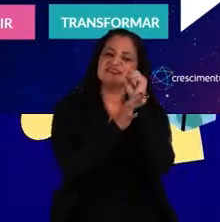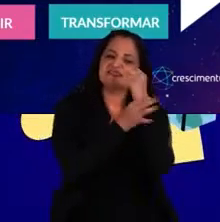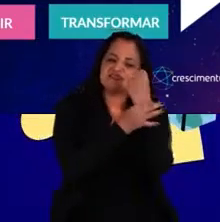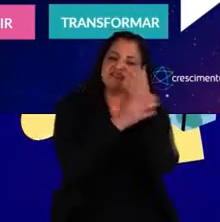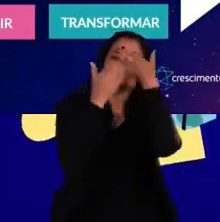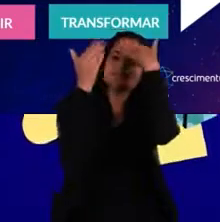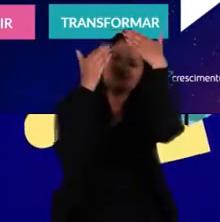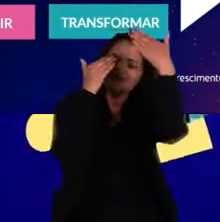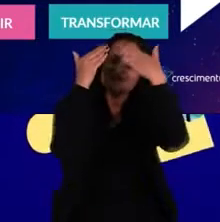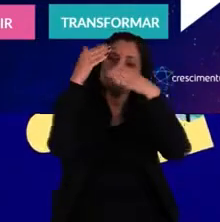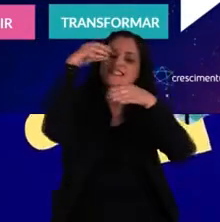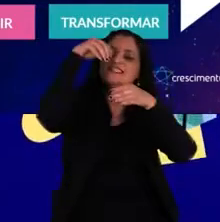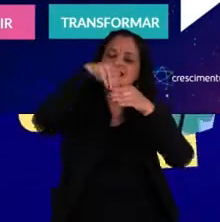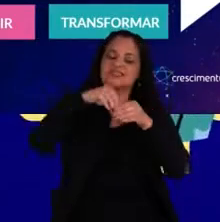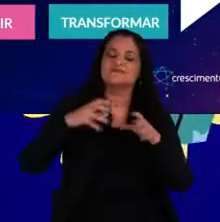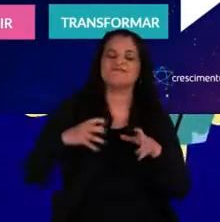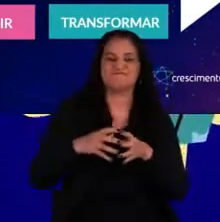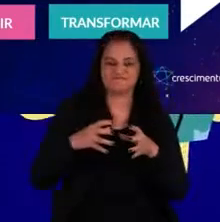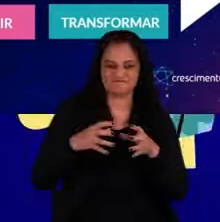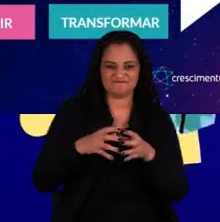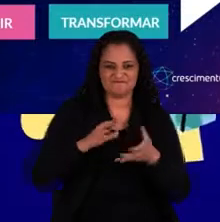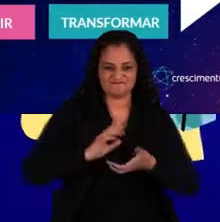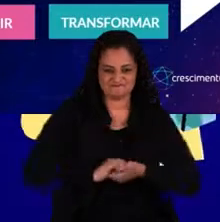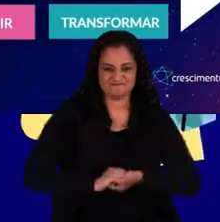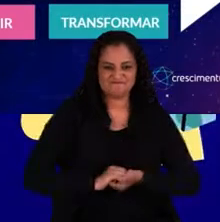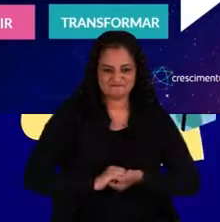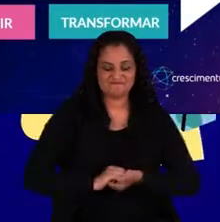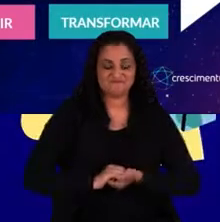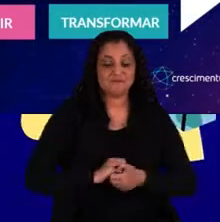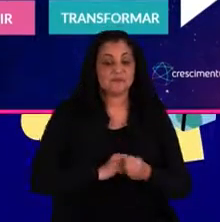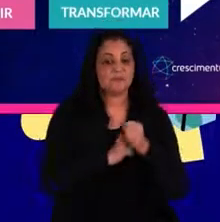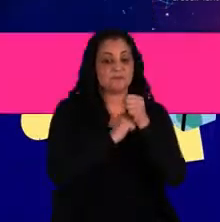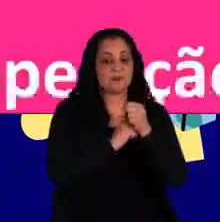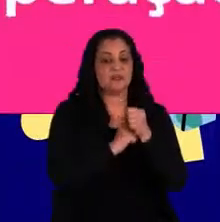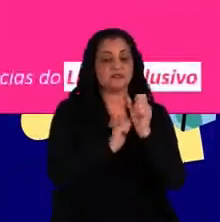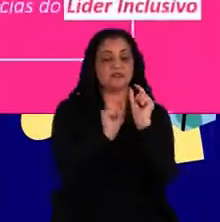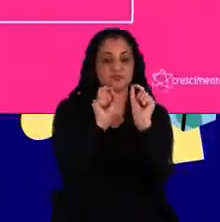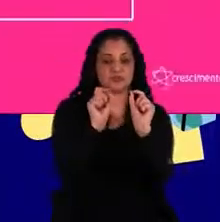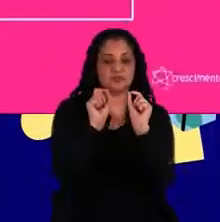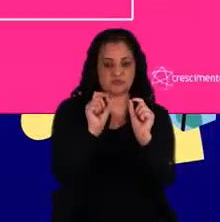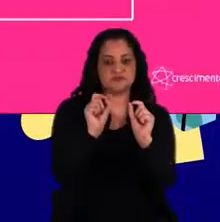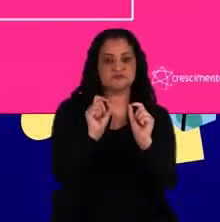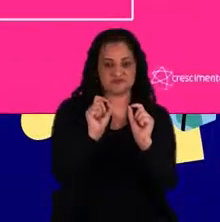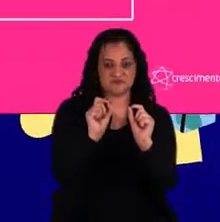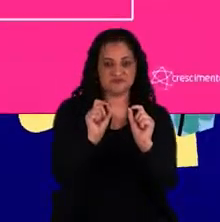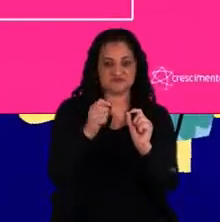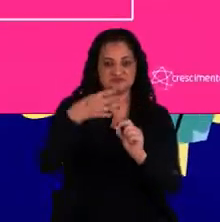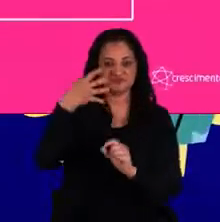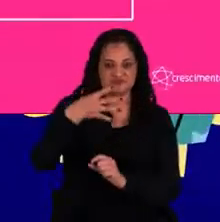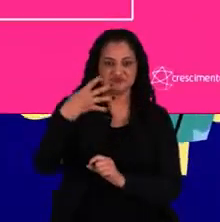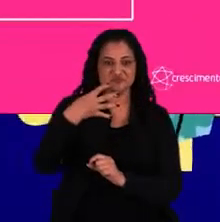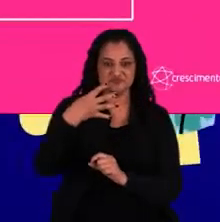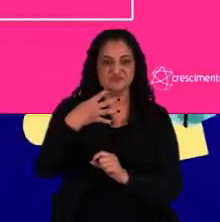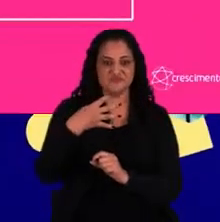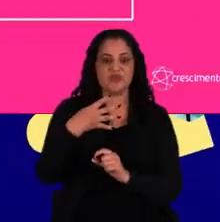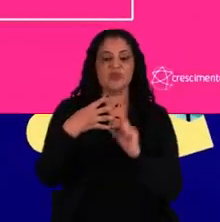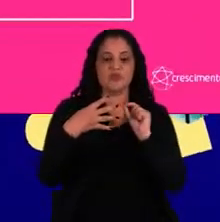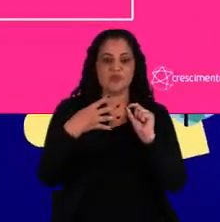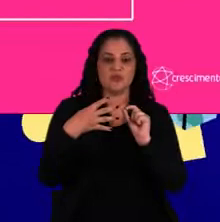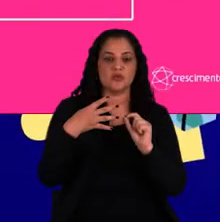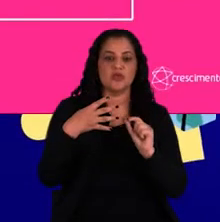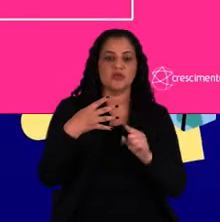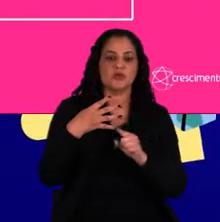segurança psicológica dentro da equipe. A base disso também nos leva ao quarto pilar,